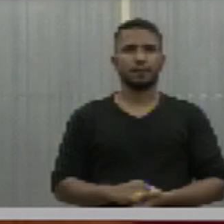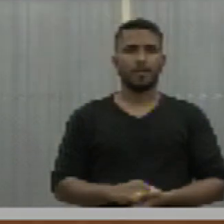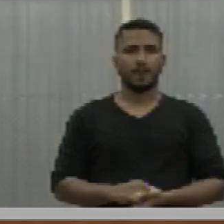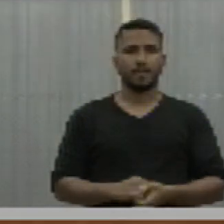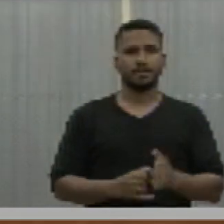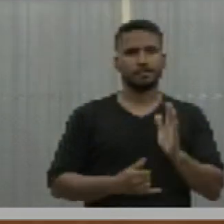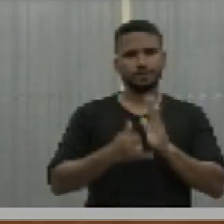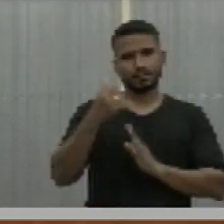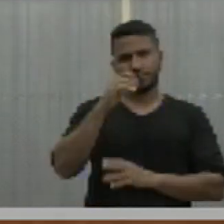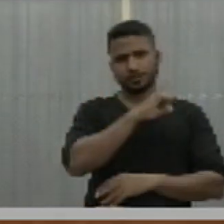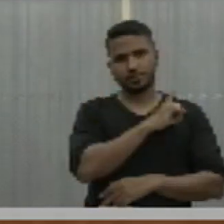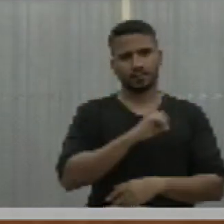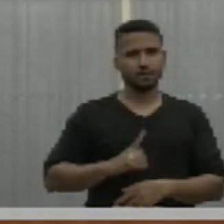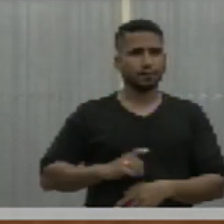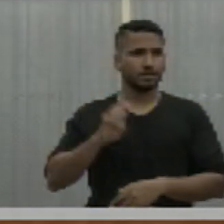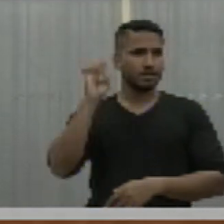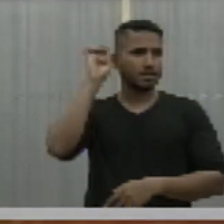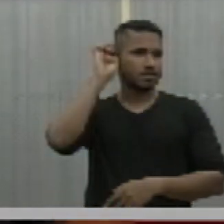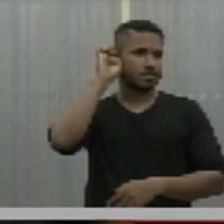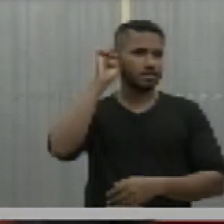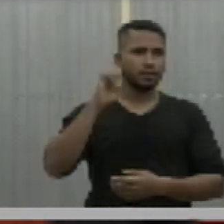Escrito o deputado Evaldo Gomes.